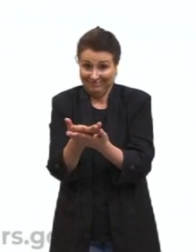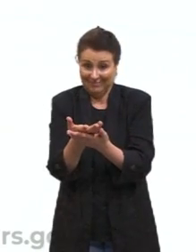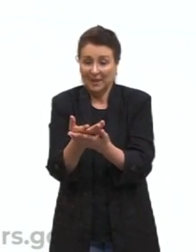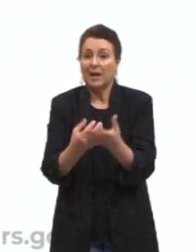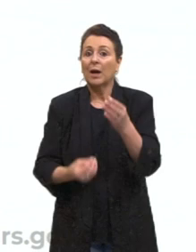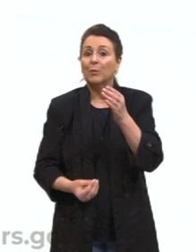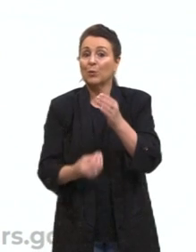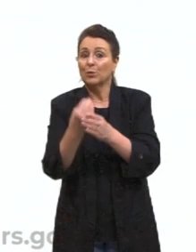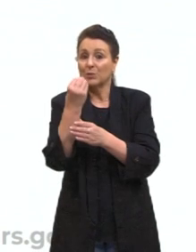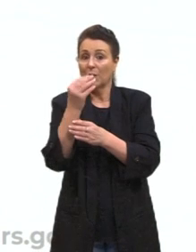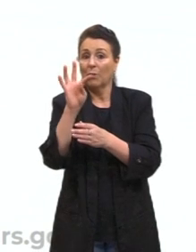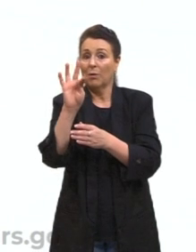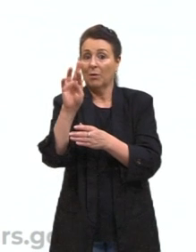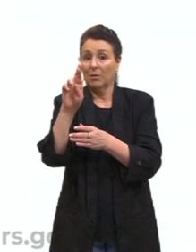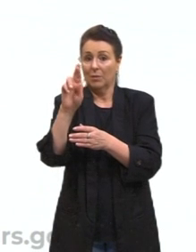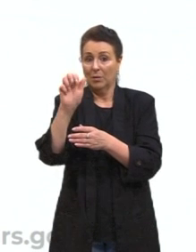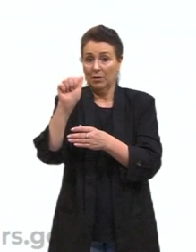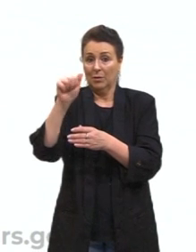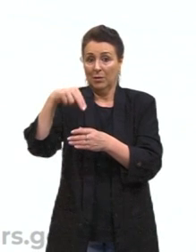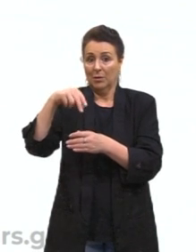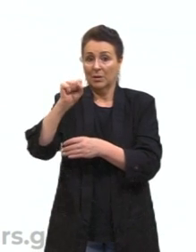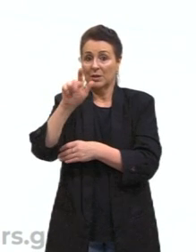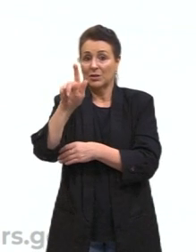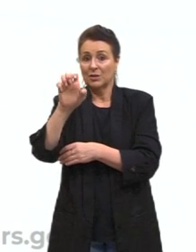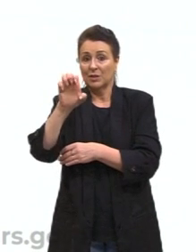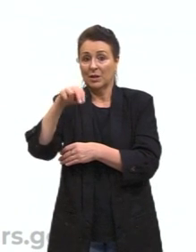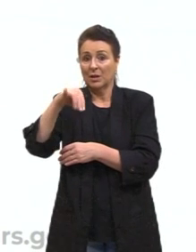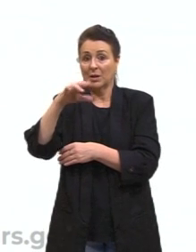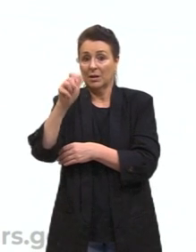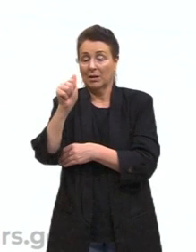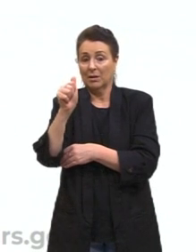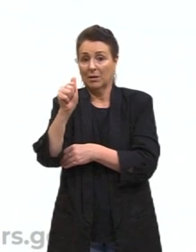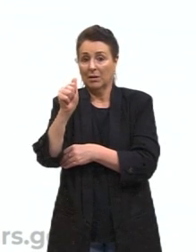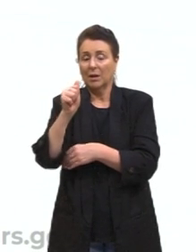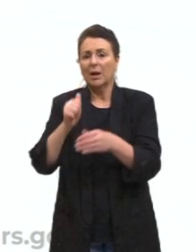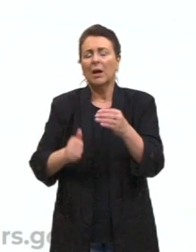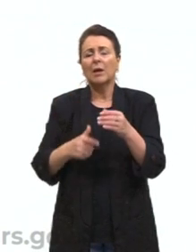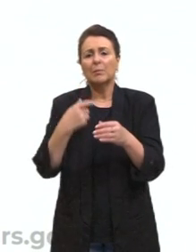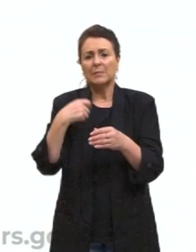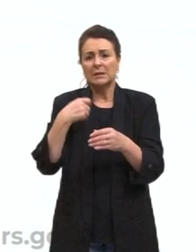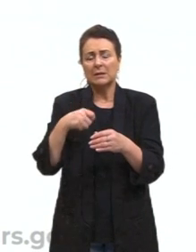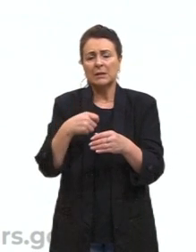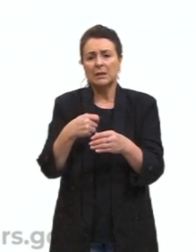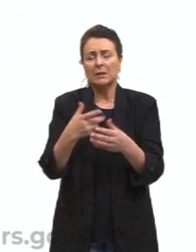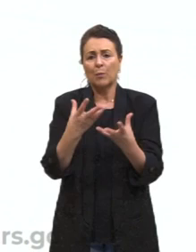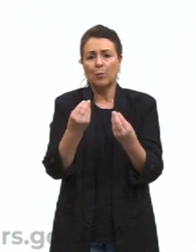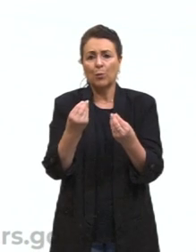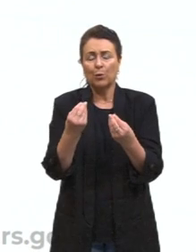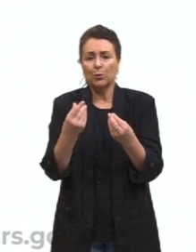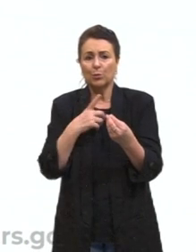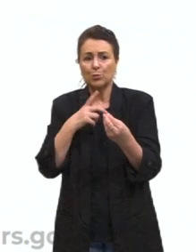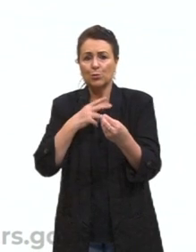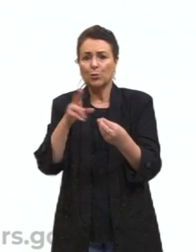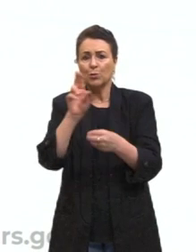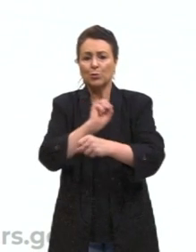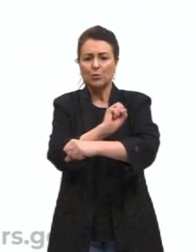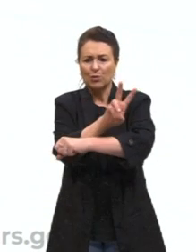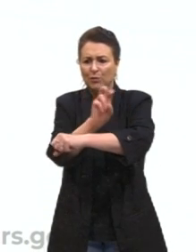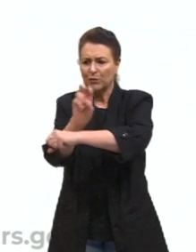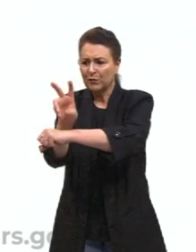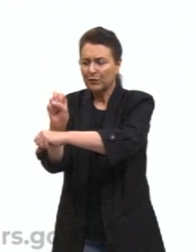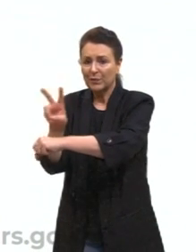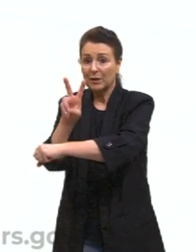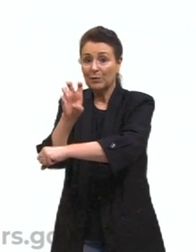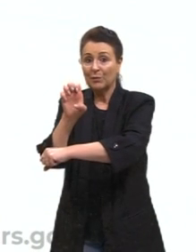transgênica é uma produção que exige um número muito grande de inserção de veneno. Isso causa